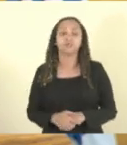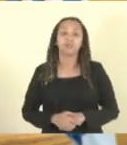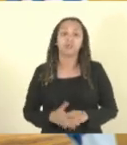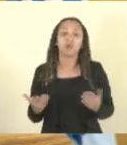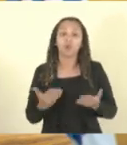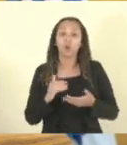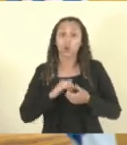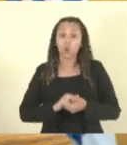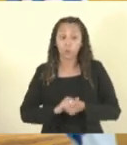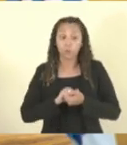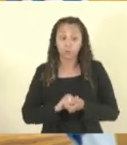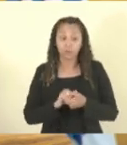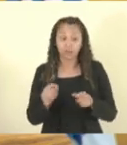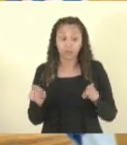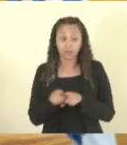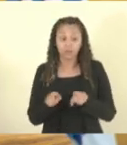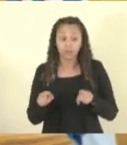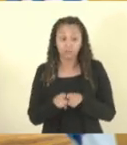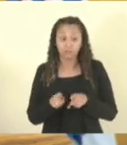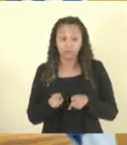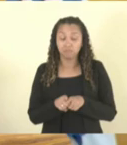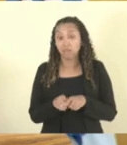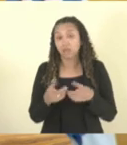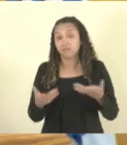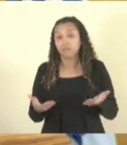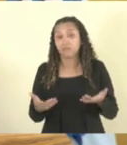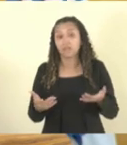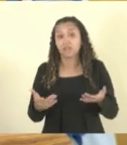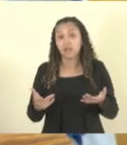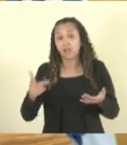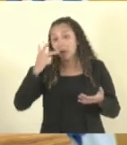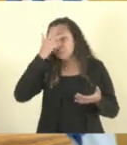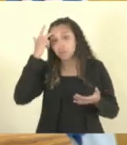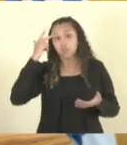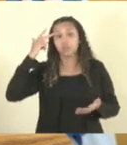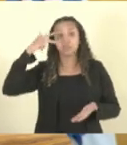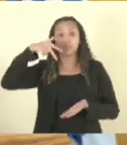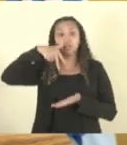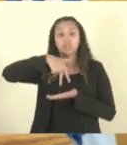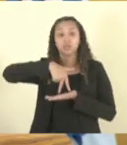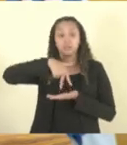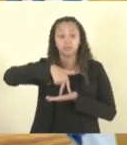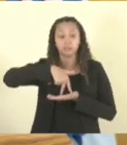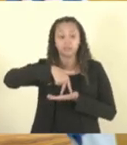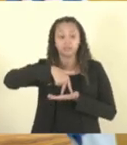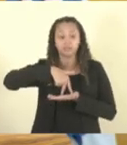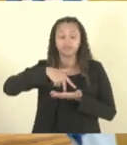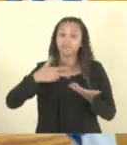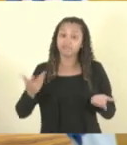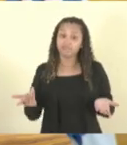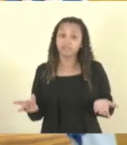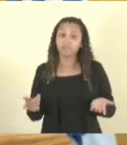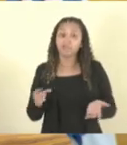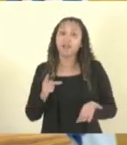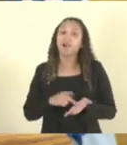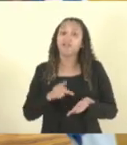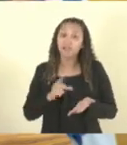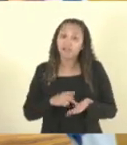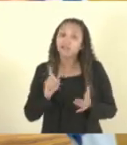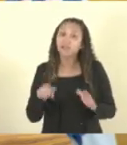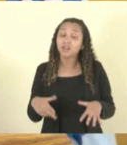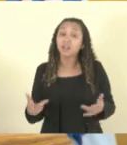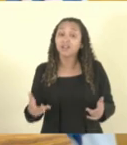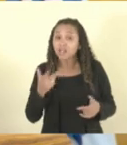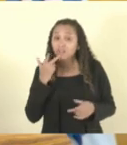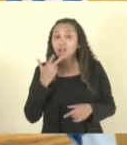saudação aqui também àqueles que estão em pé. a verdade é essa. Ele tem que falar no nome do povo que